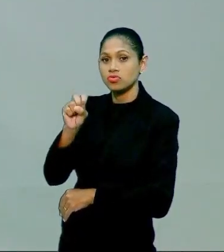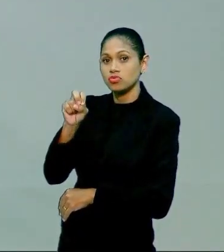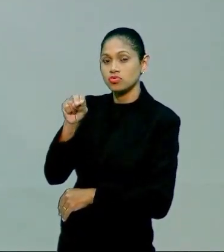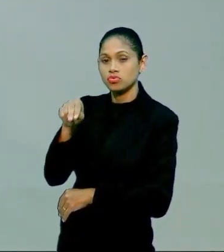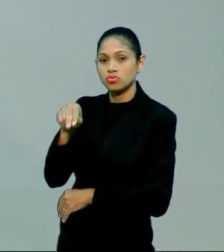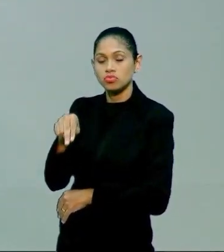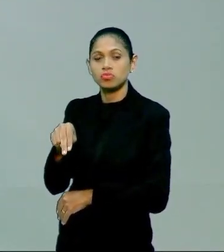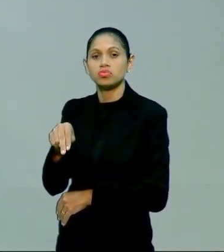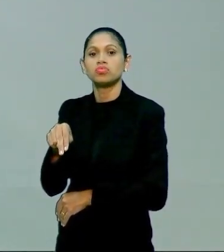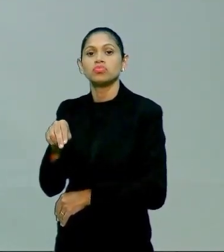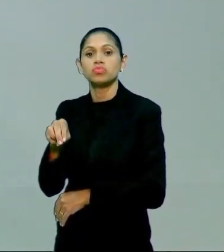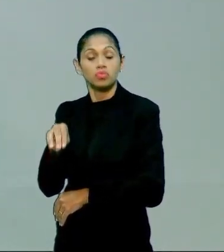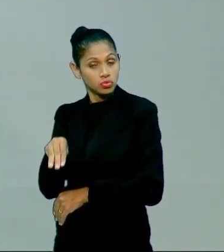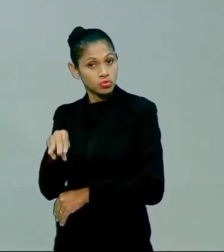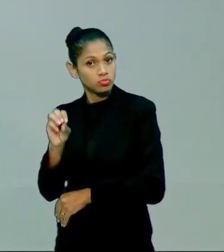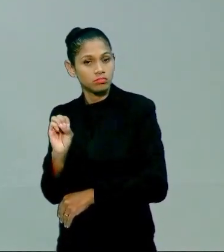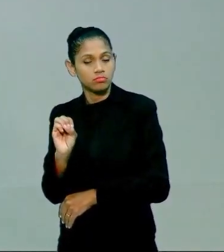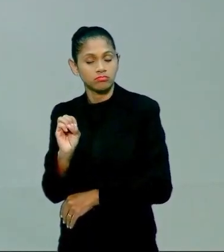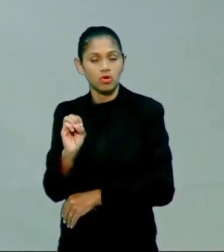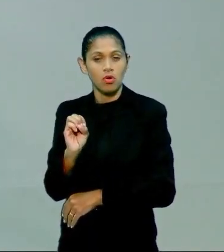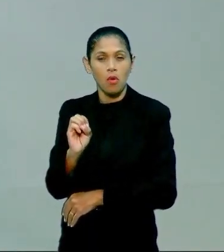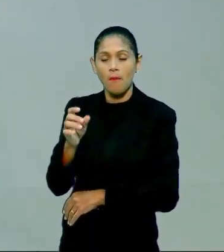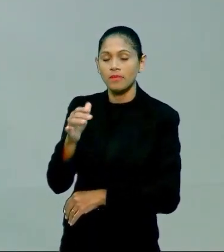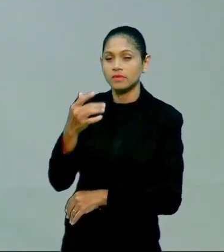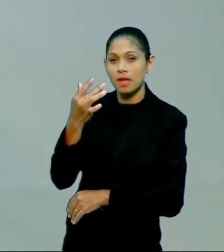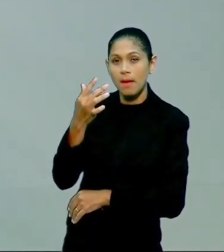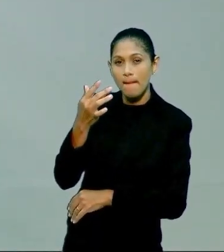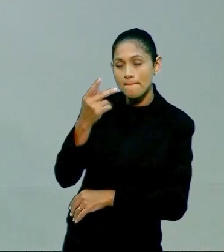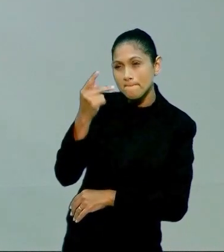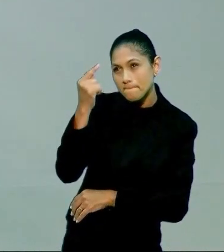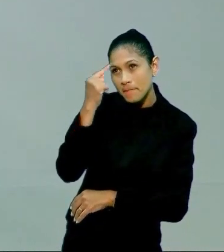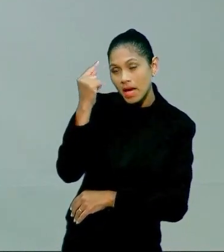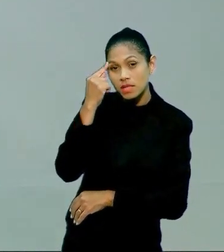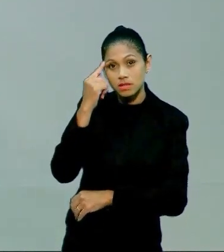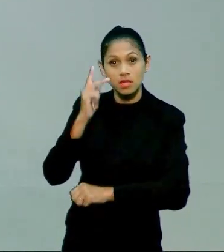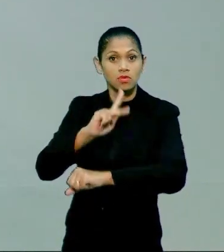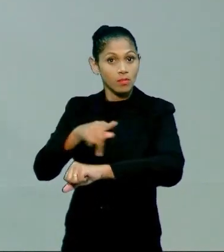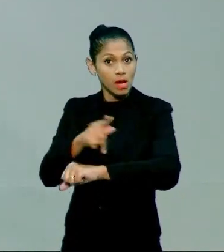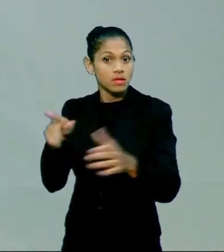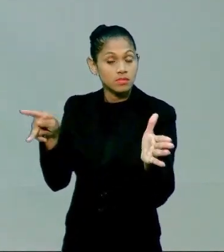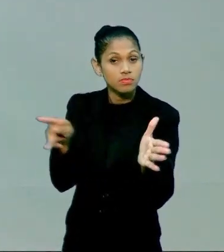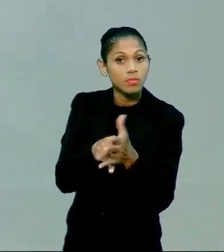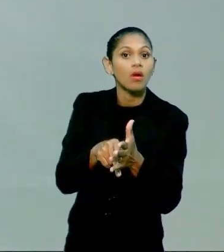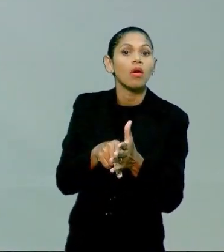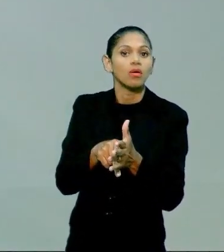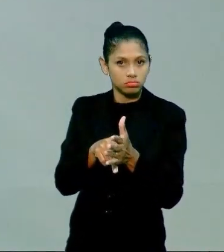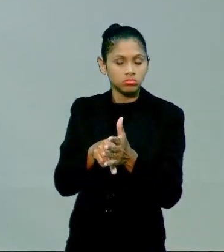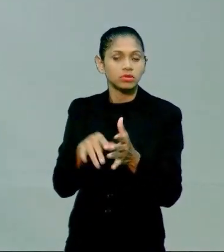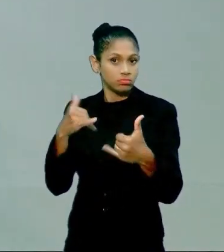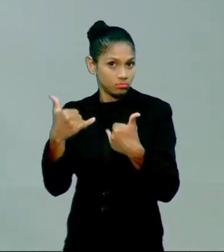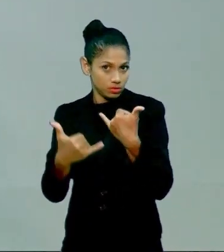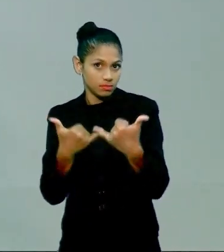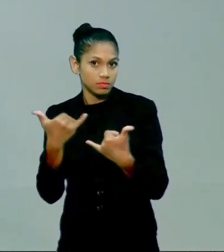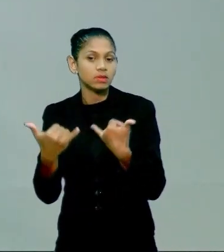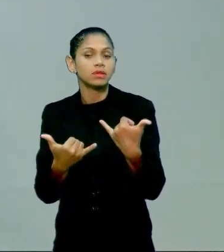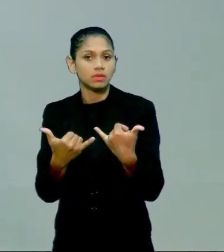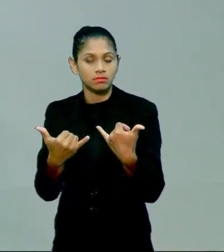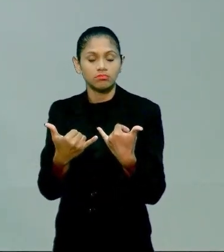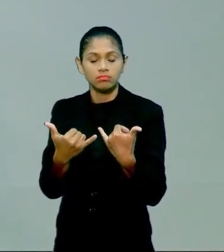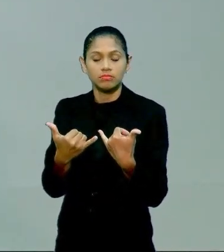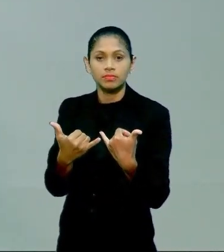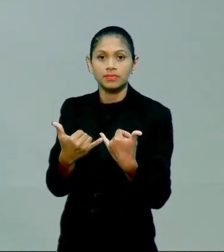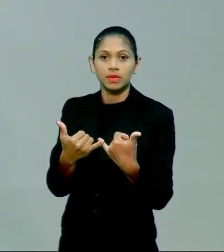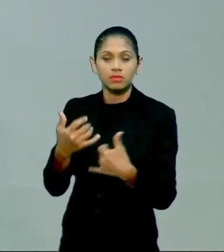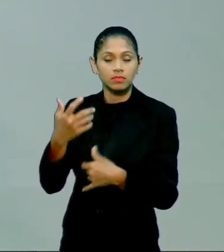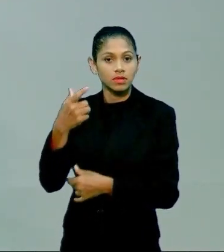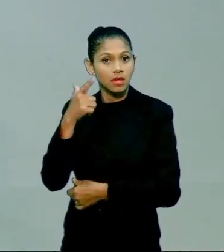para a Argentina. Então veja que a depender do direcionamento do que eu falar, você consegue mapear determinado grupo,